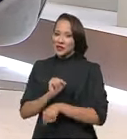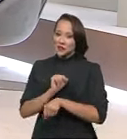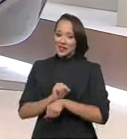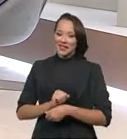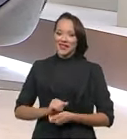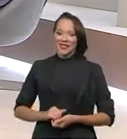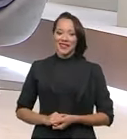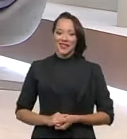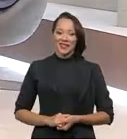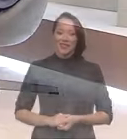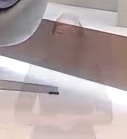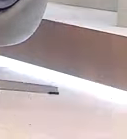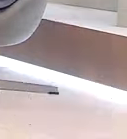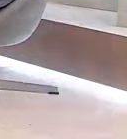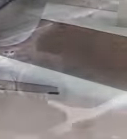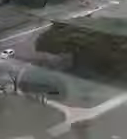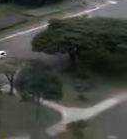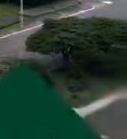saia daí.